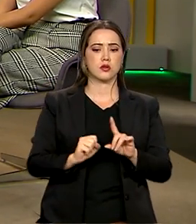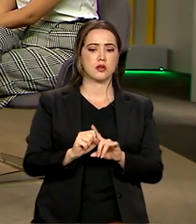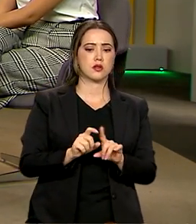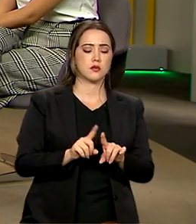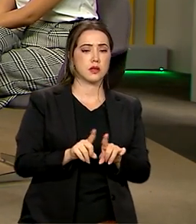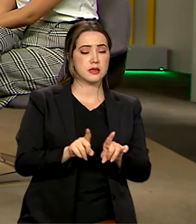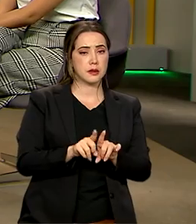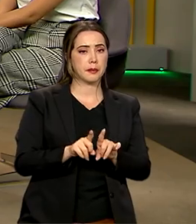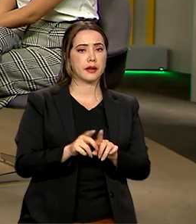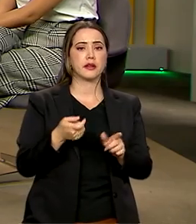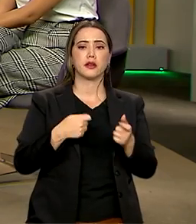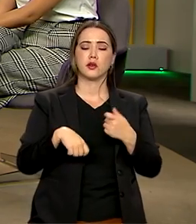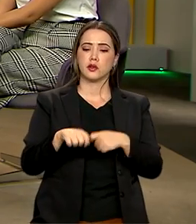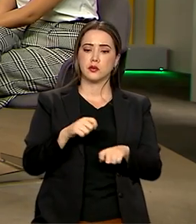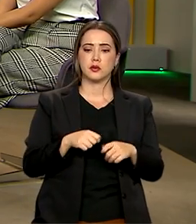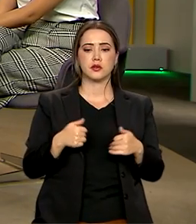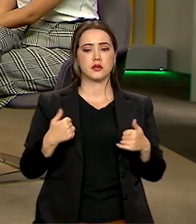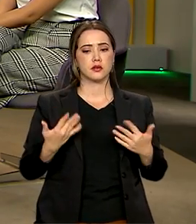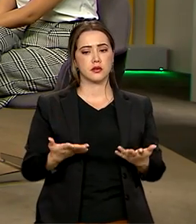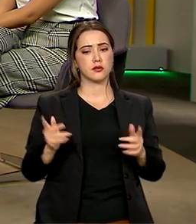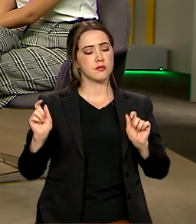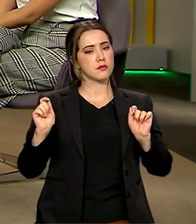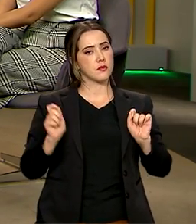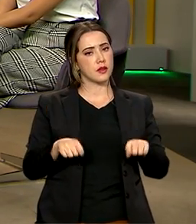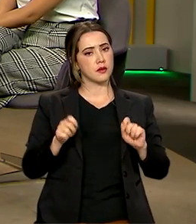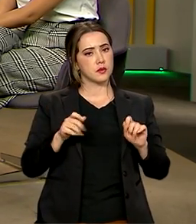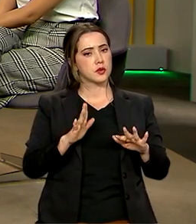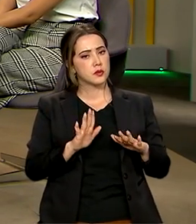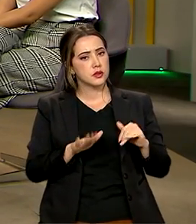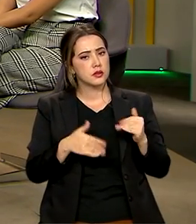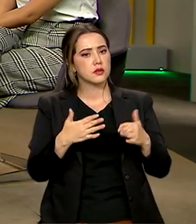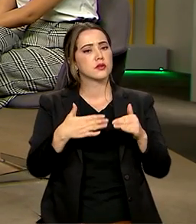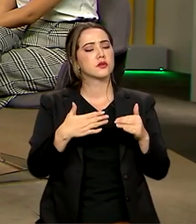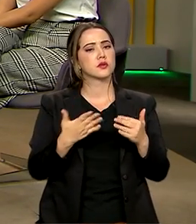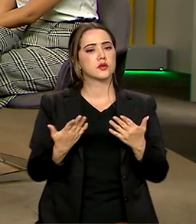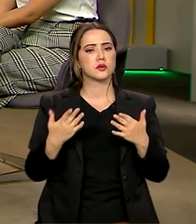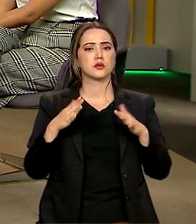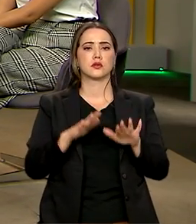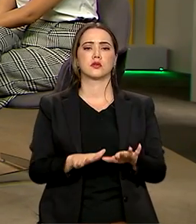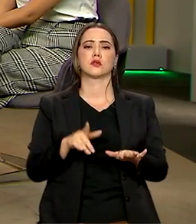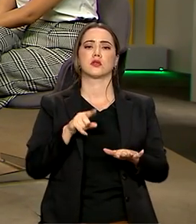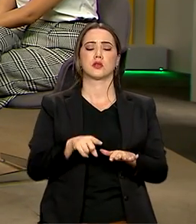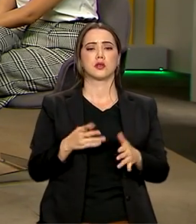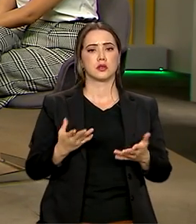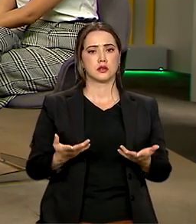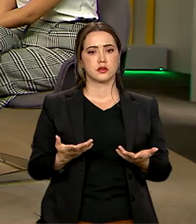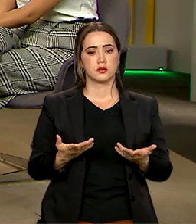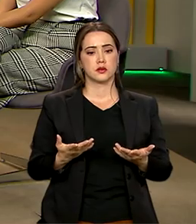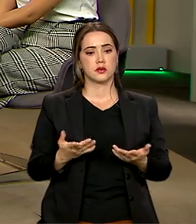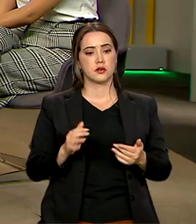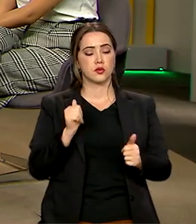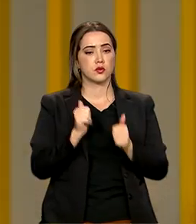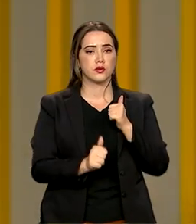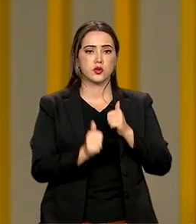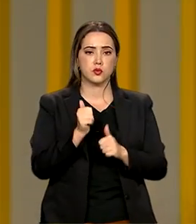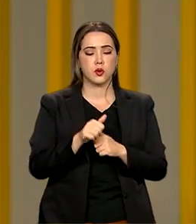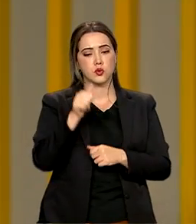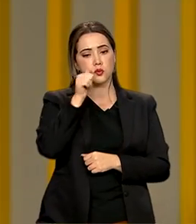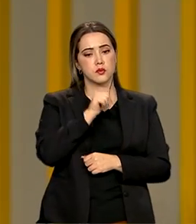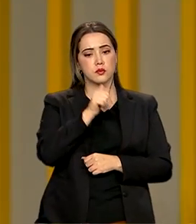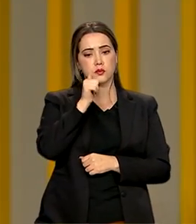mas resultados econômicos. Então, o potencial de desenvolvimento e da inserção do futebol feminino